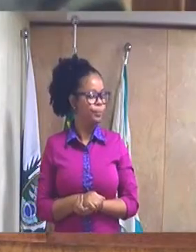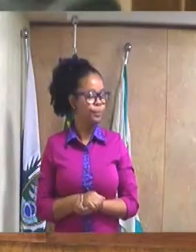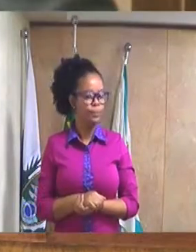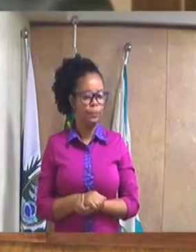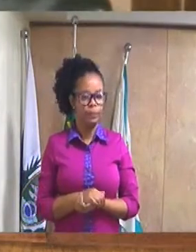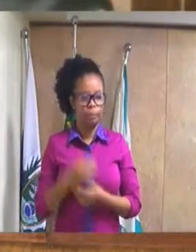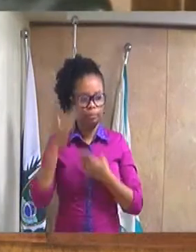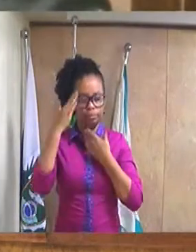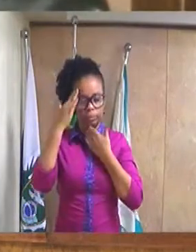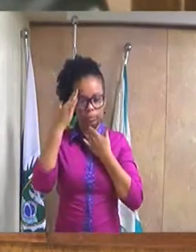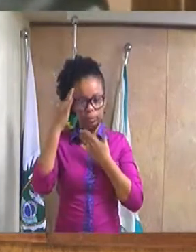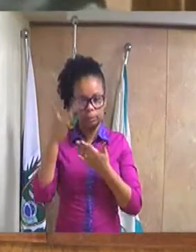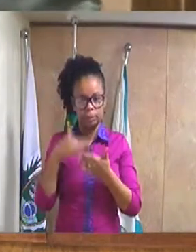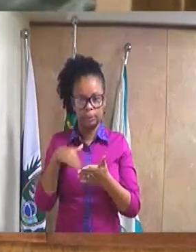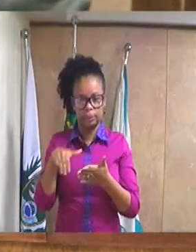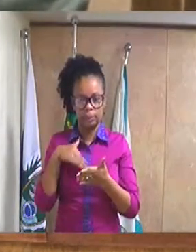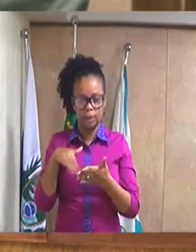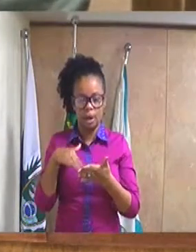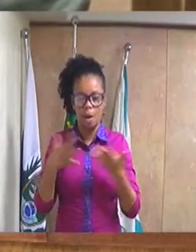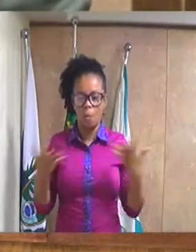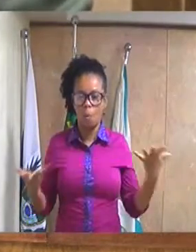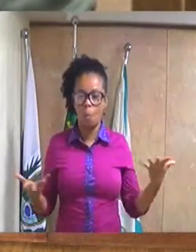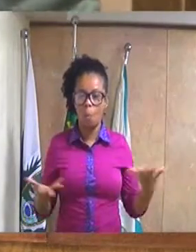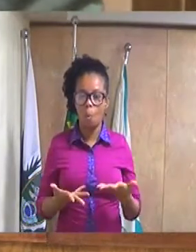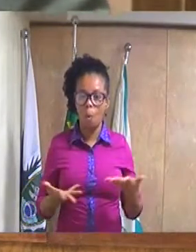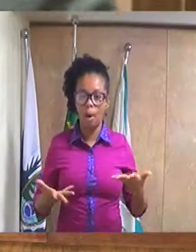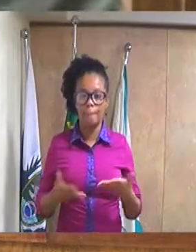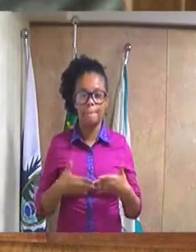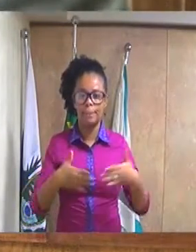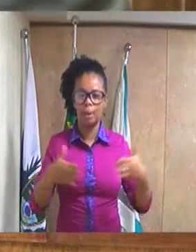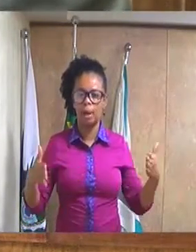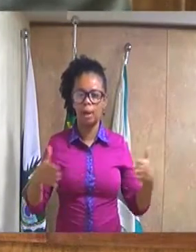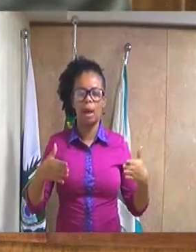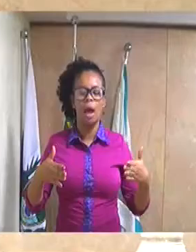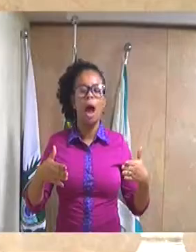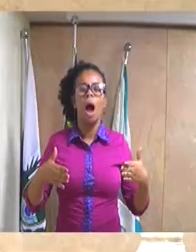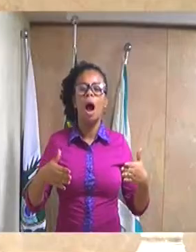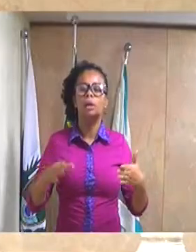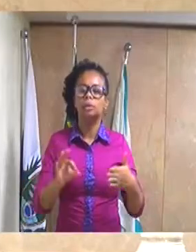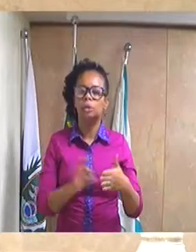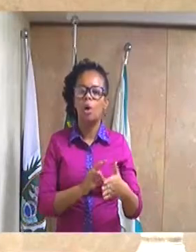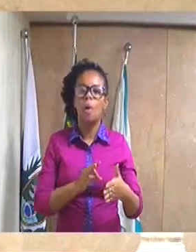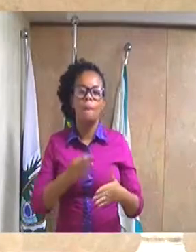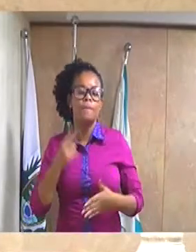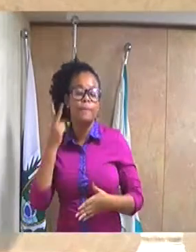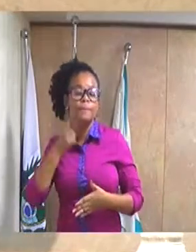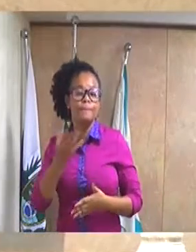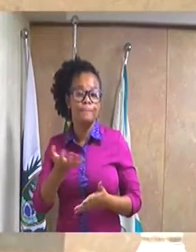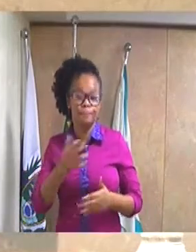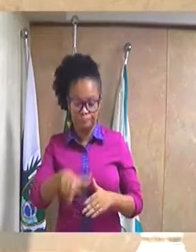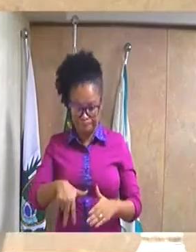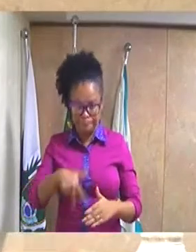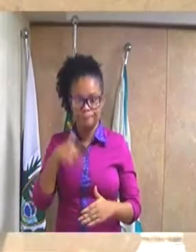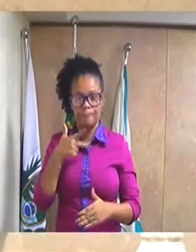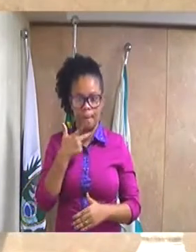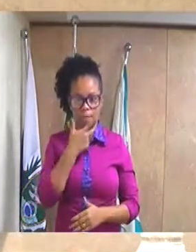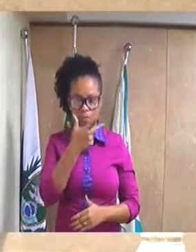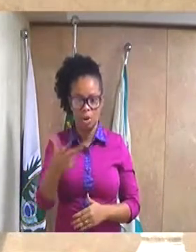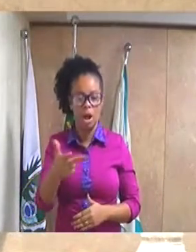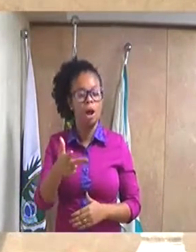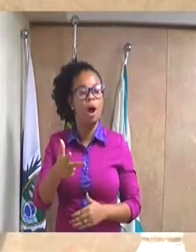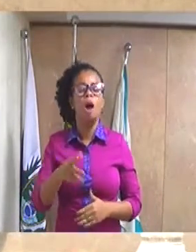Obrigado, secretária. Nesse momento, abrimos as inscrições para os vereadores que gostariam fazer uso da tribuna. As